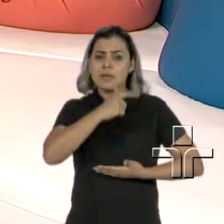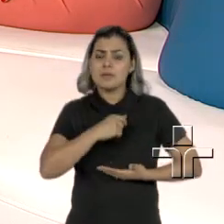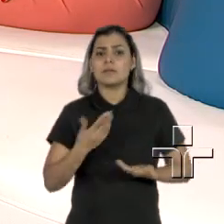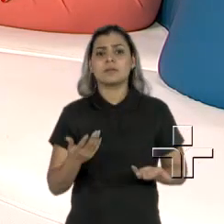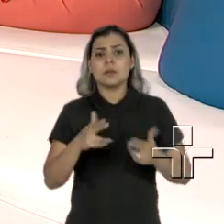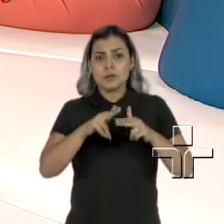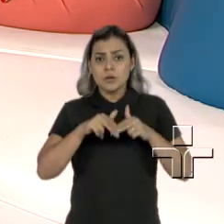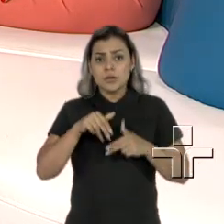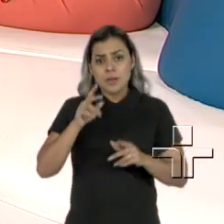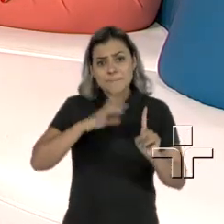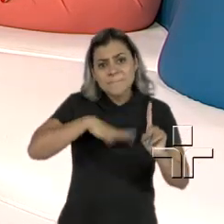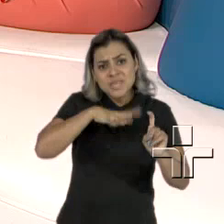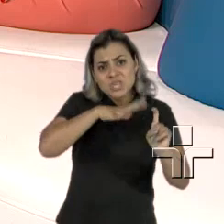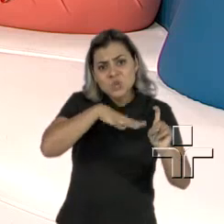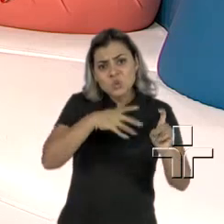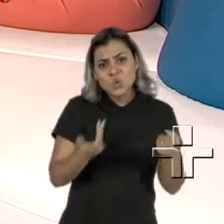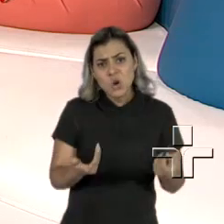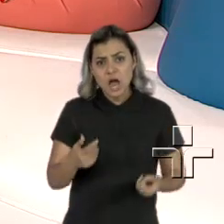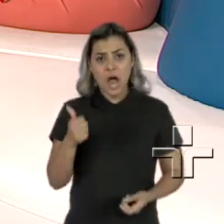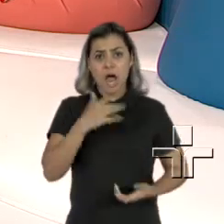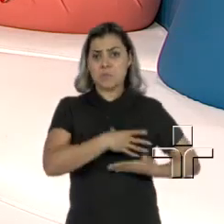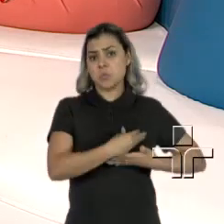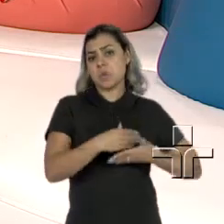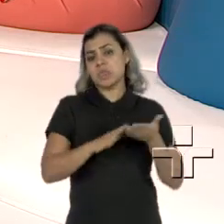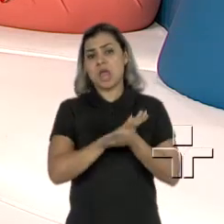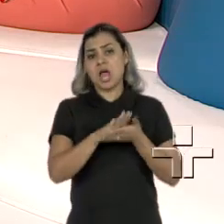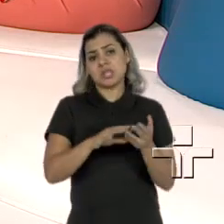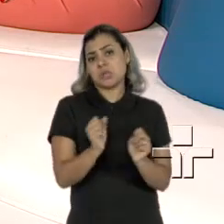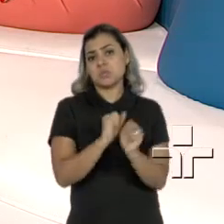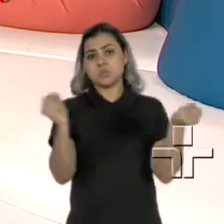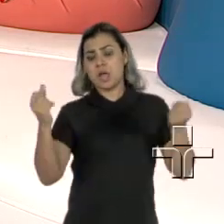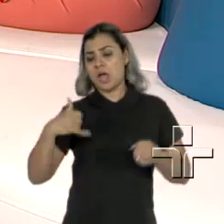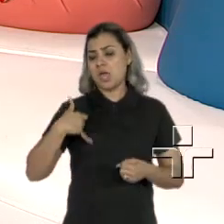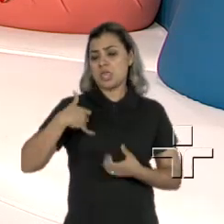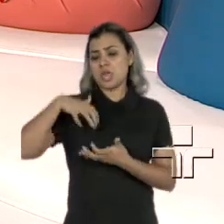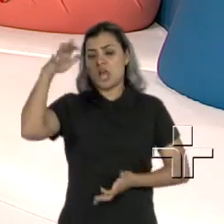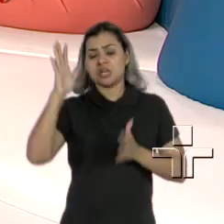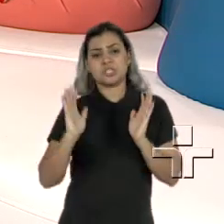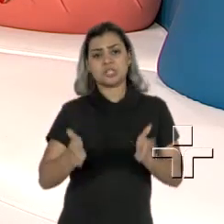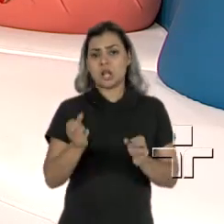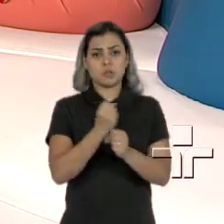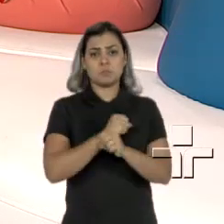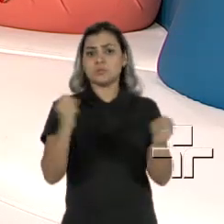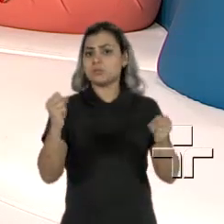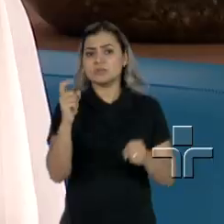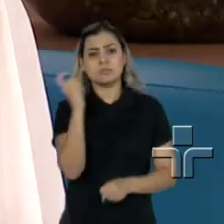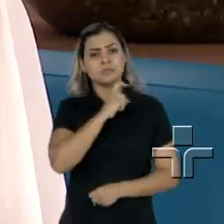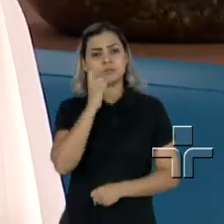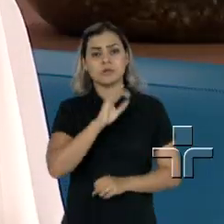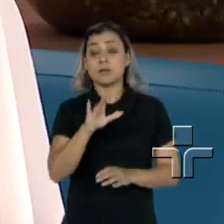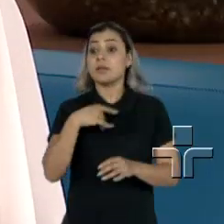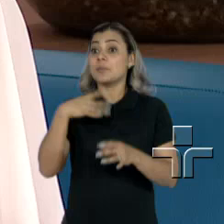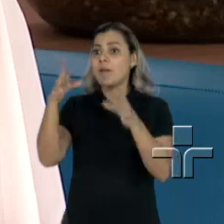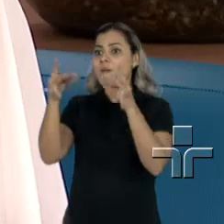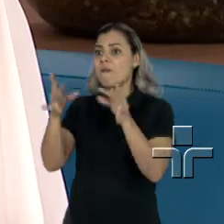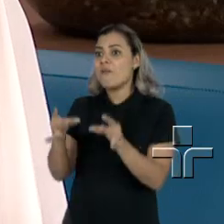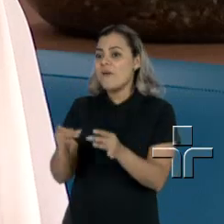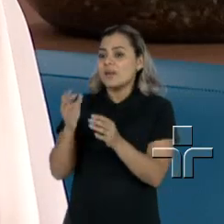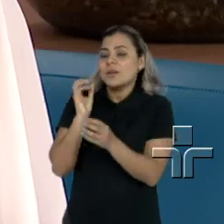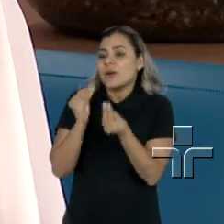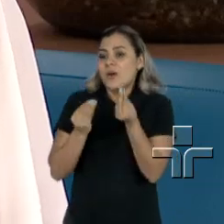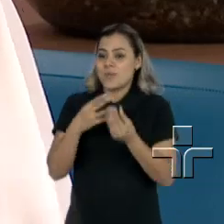também é um mito, né? Que as pessoas carregam, ah, eu não vou amamentar porque eu estou velha, porque eu estou na menopausa. Isso é um mito. Então daqui a pouco você conta mais sobre a